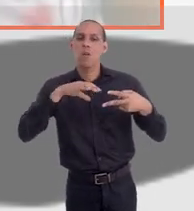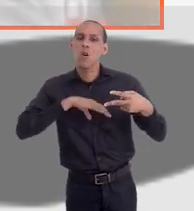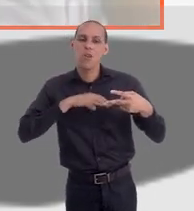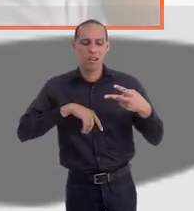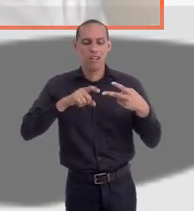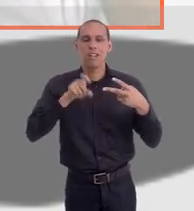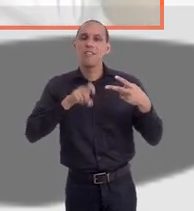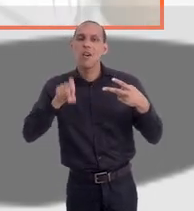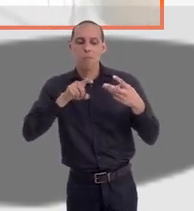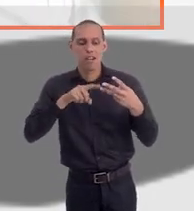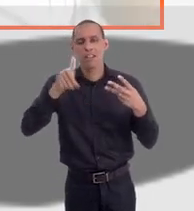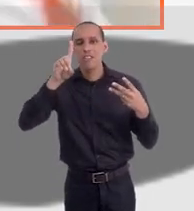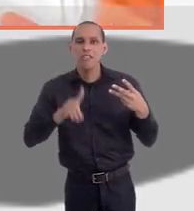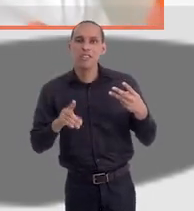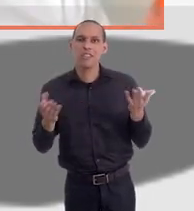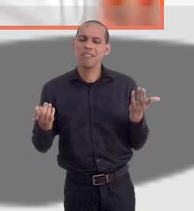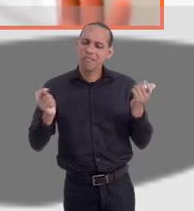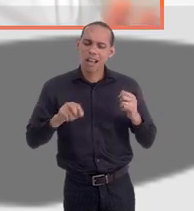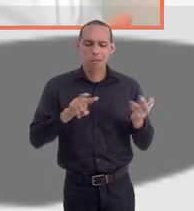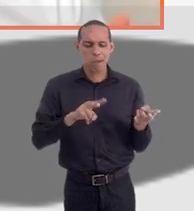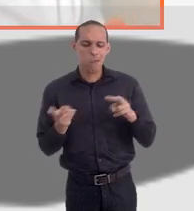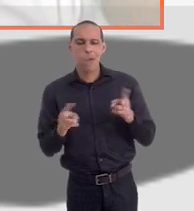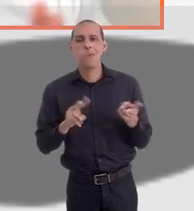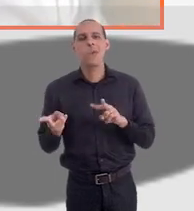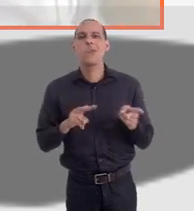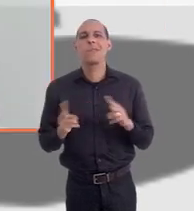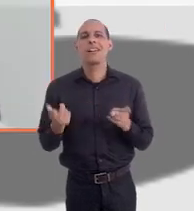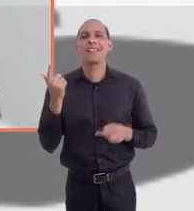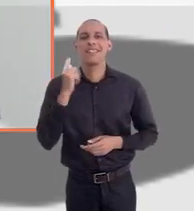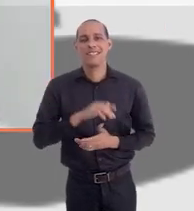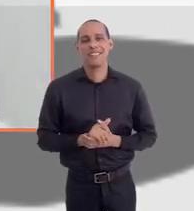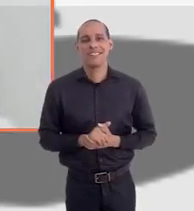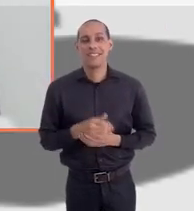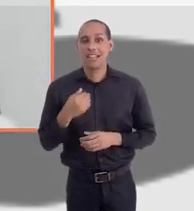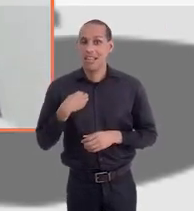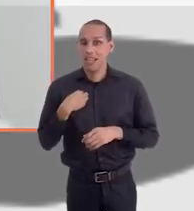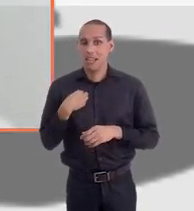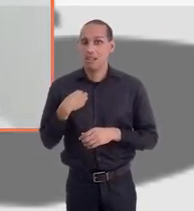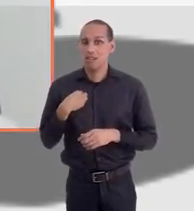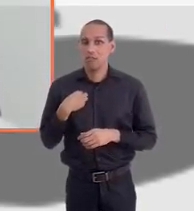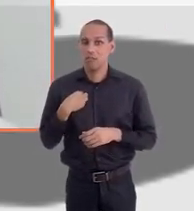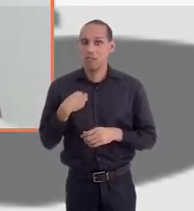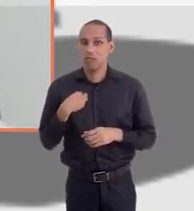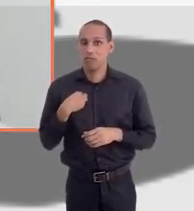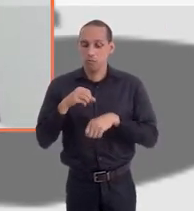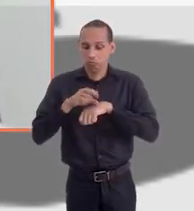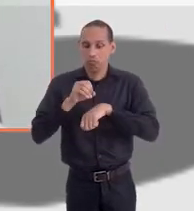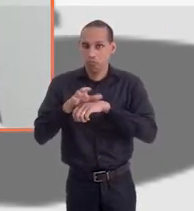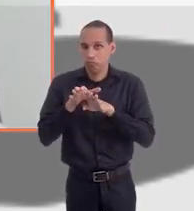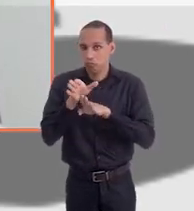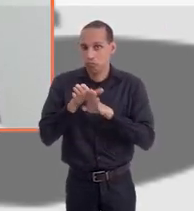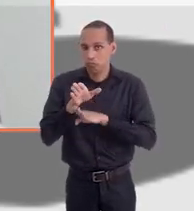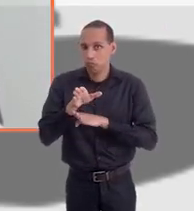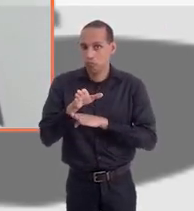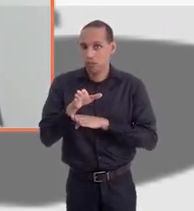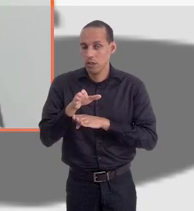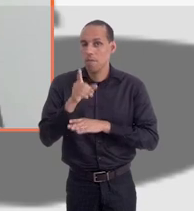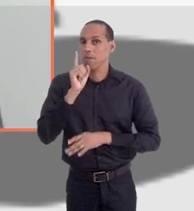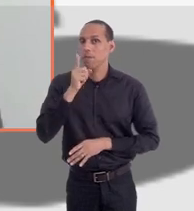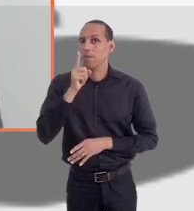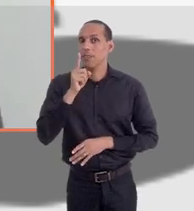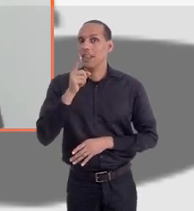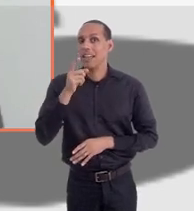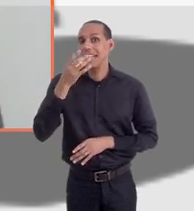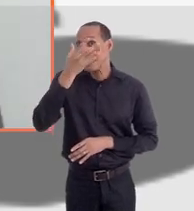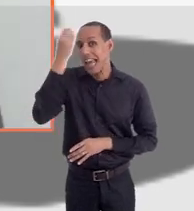noções de direitos, você tem informática, tem noções de direitos. Então, você pode alternar. O conselho que eu dou para não acontecer, que eu vi muita gente acontecendo isso, hein? Não